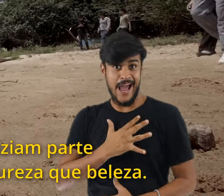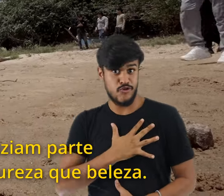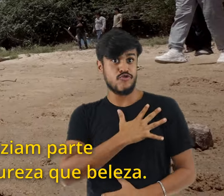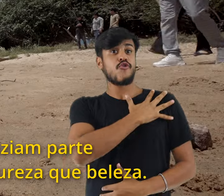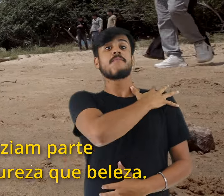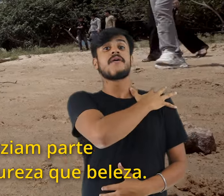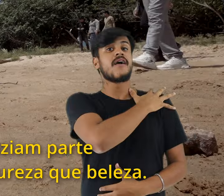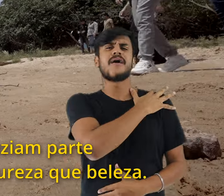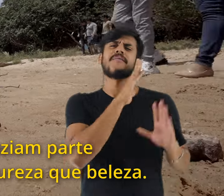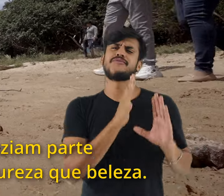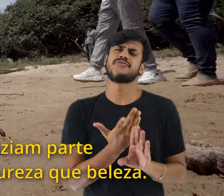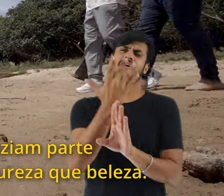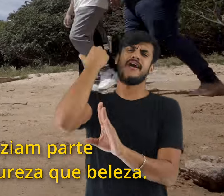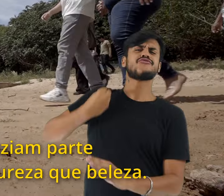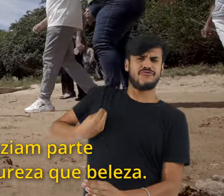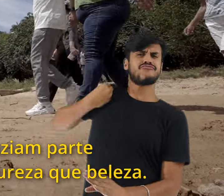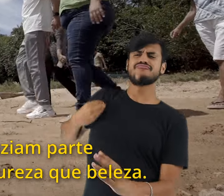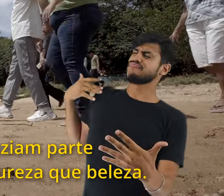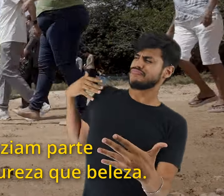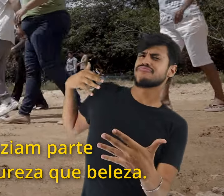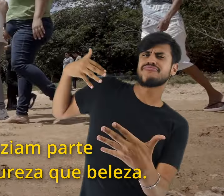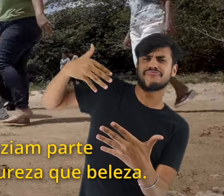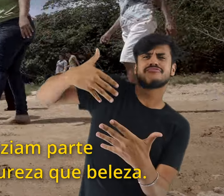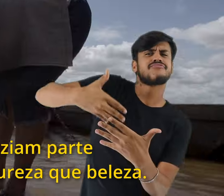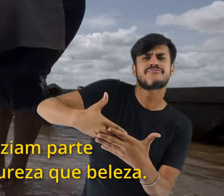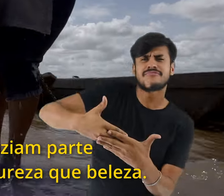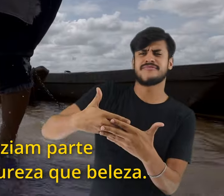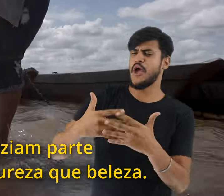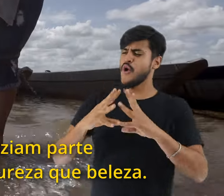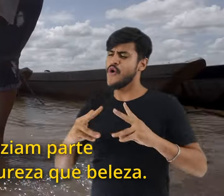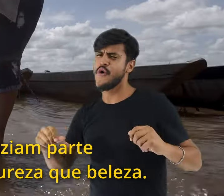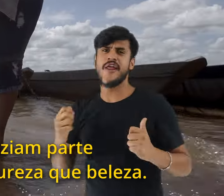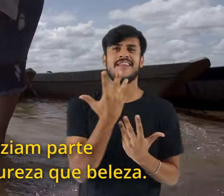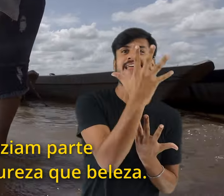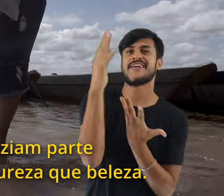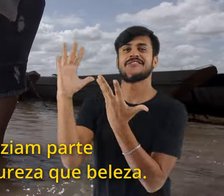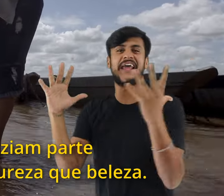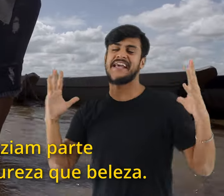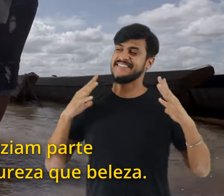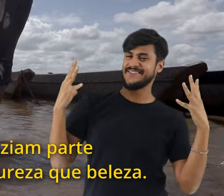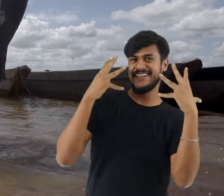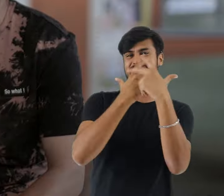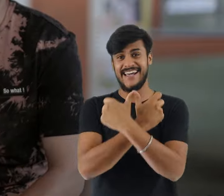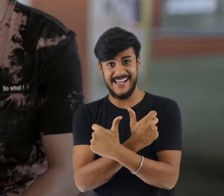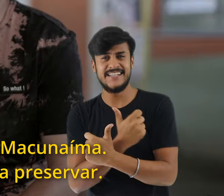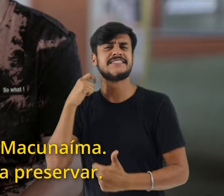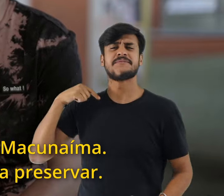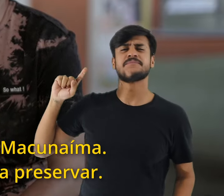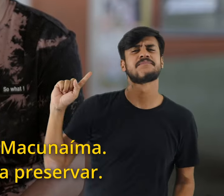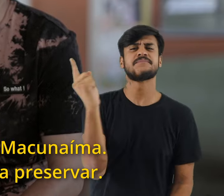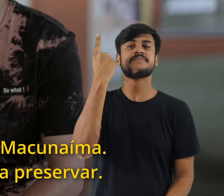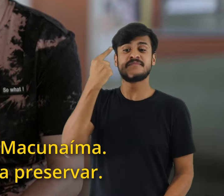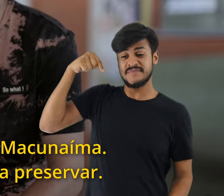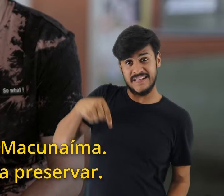anomamis, que já faziam parte dessa imensidão de pura inatureza. Que beleza! Os